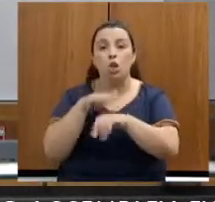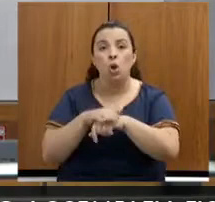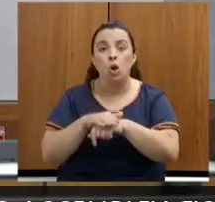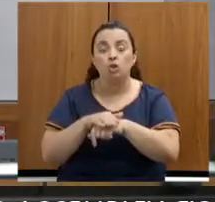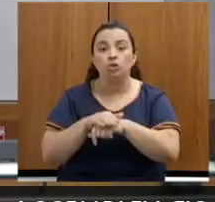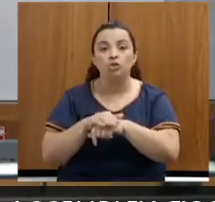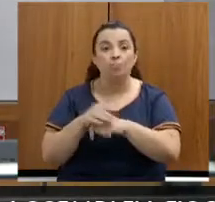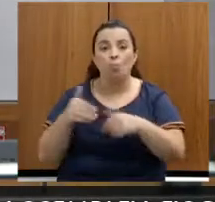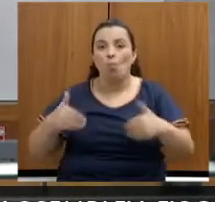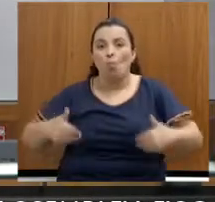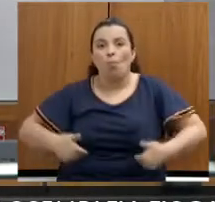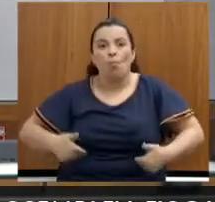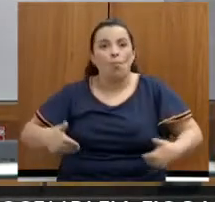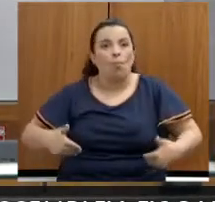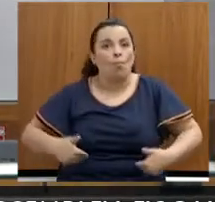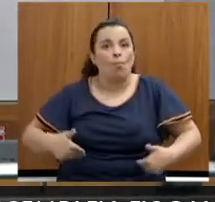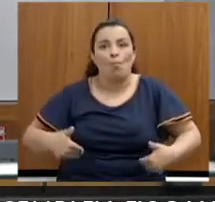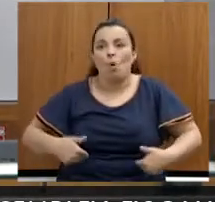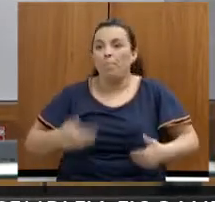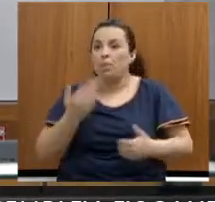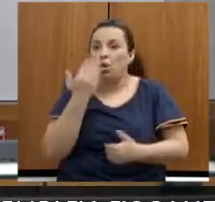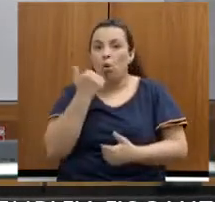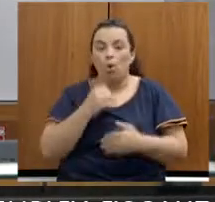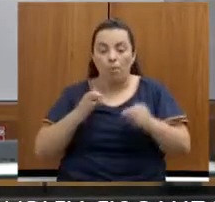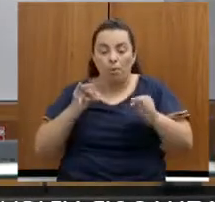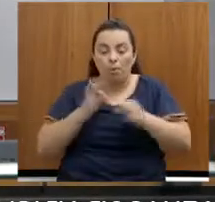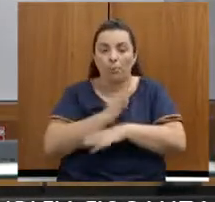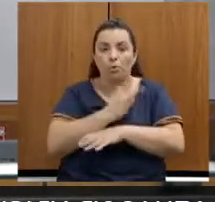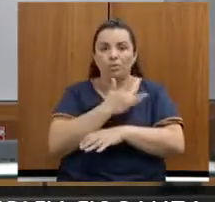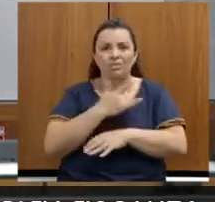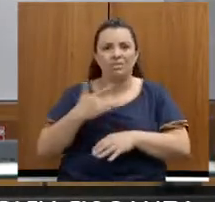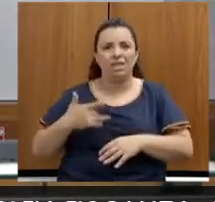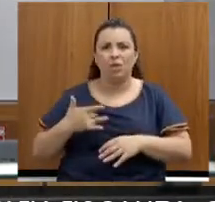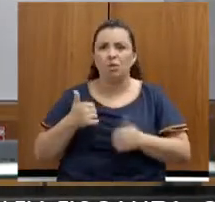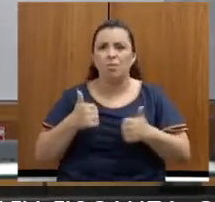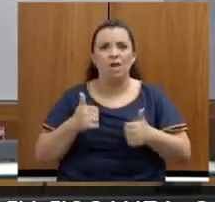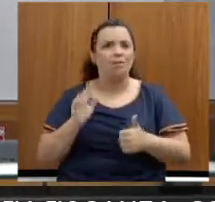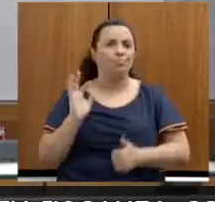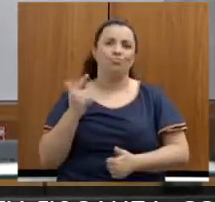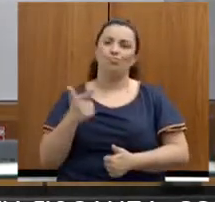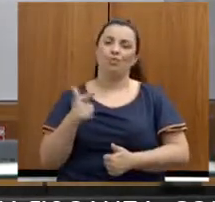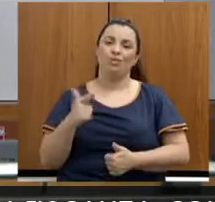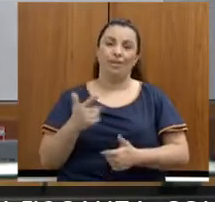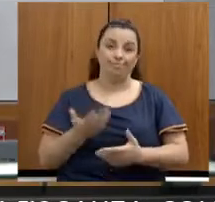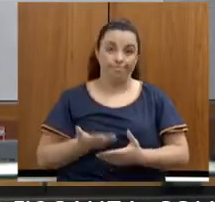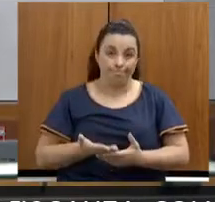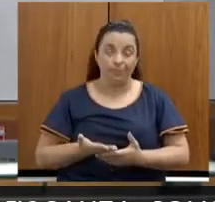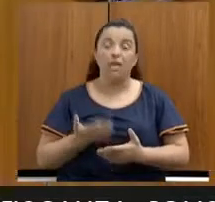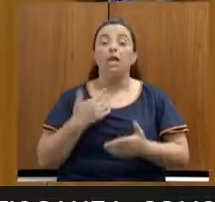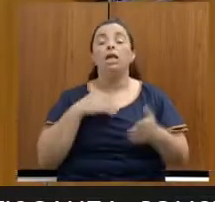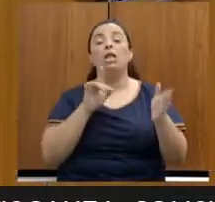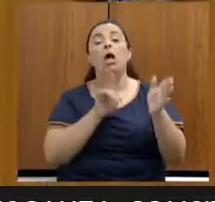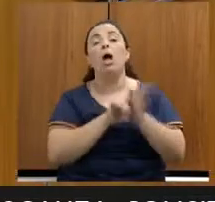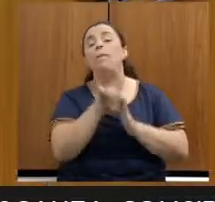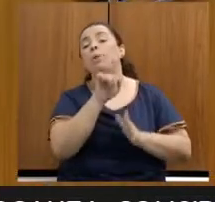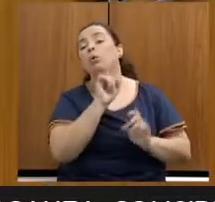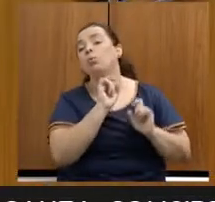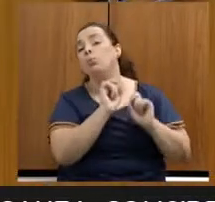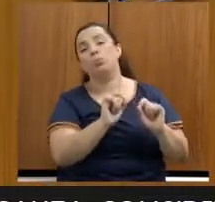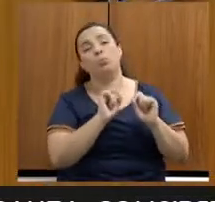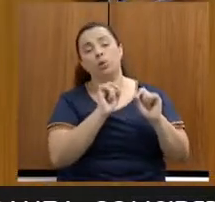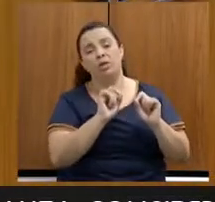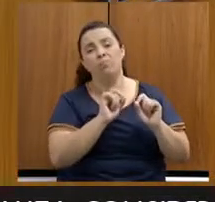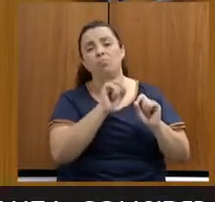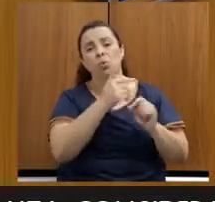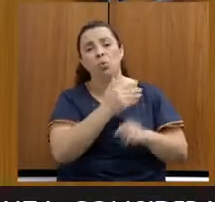para suprir as suas necessidades básicas de alimentação. A minha primeira questão, então, é por que o